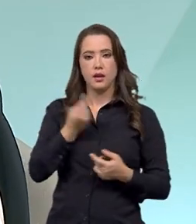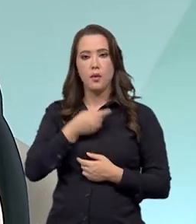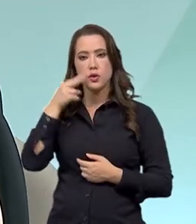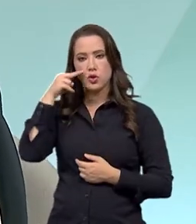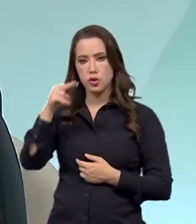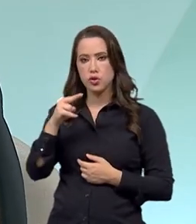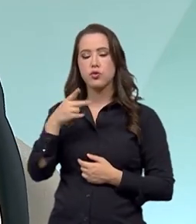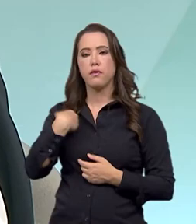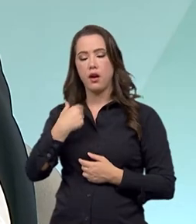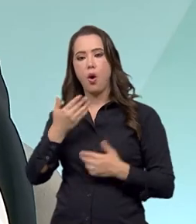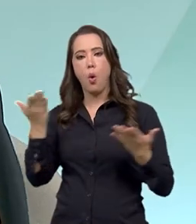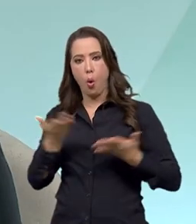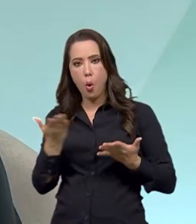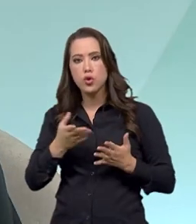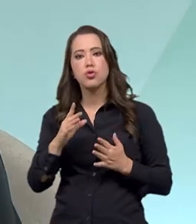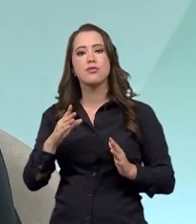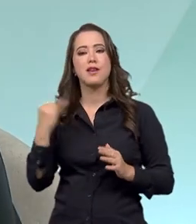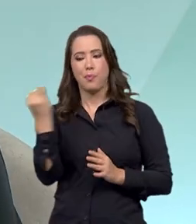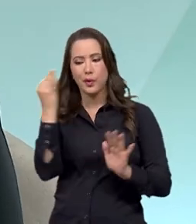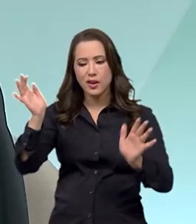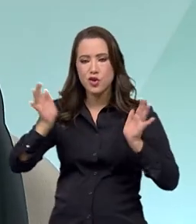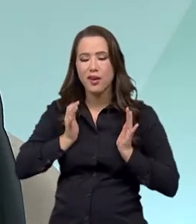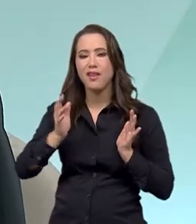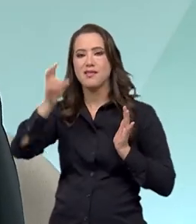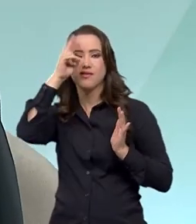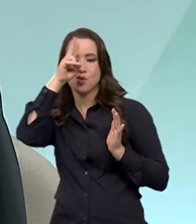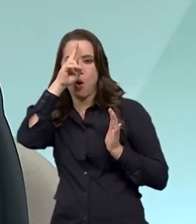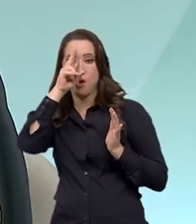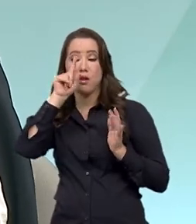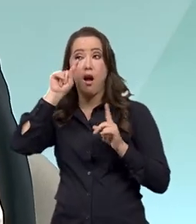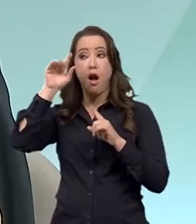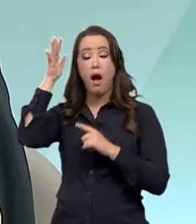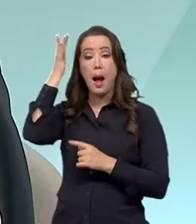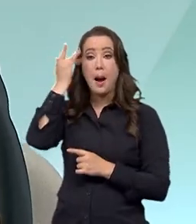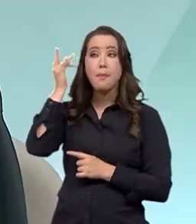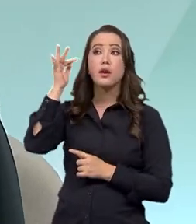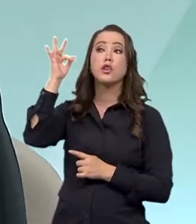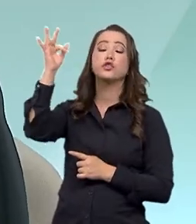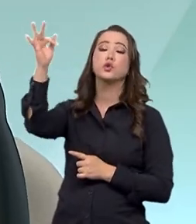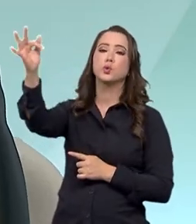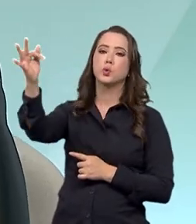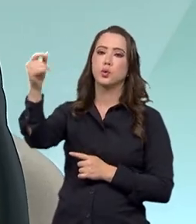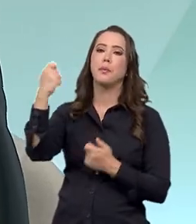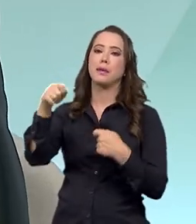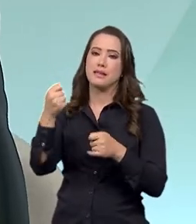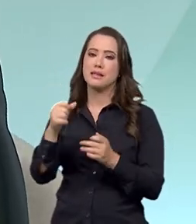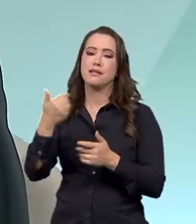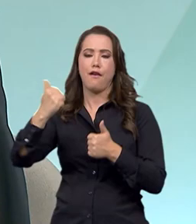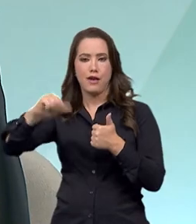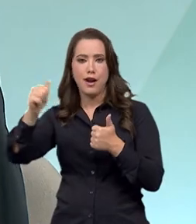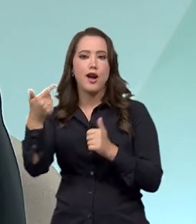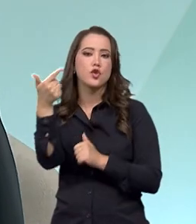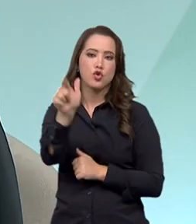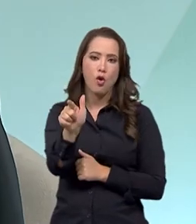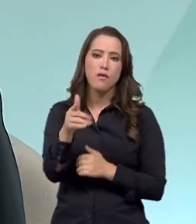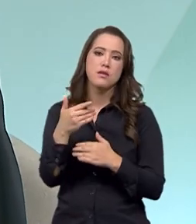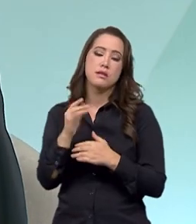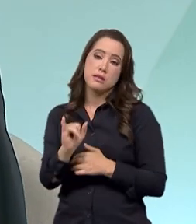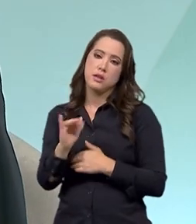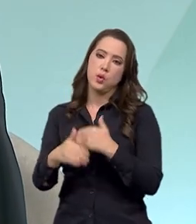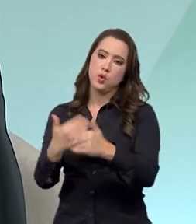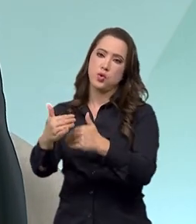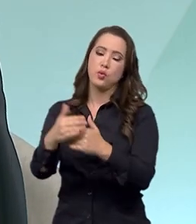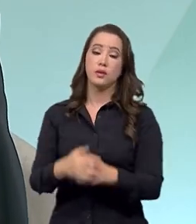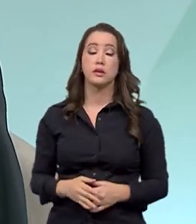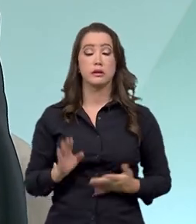para o bem e verificar se ele mantém as mesmas características. E nesse sentido, gente tinha, em 20 anos de